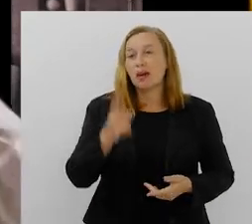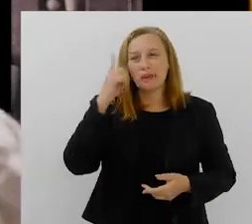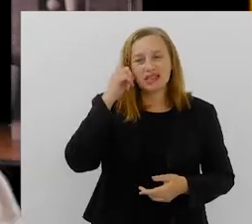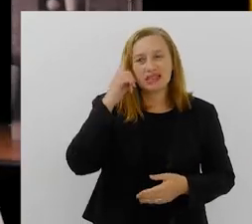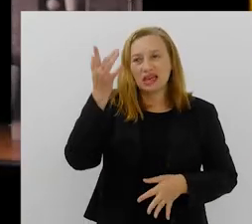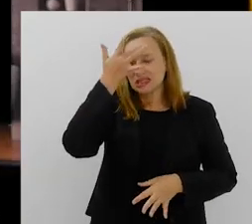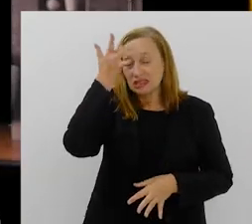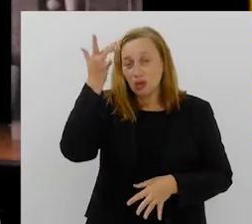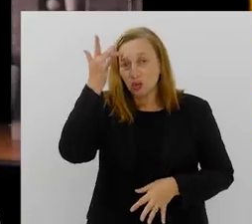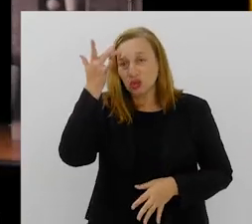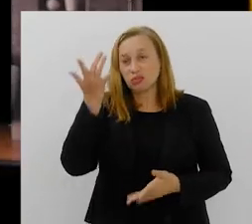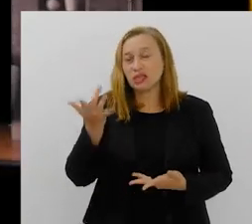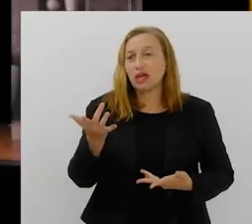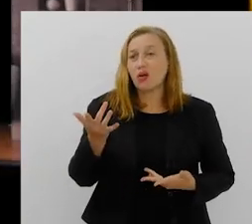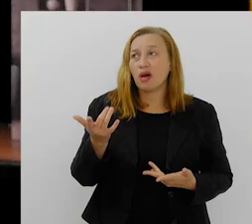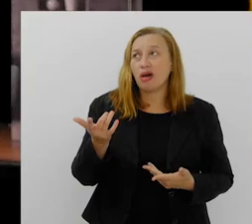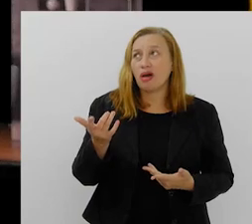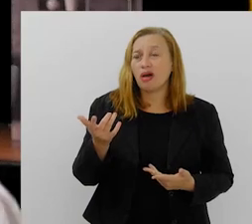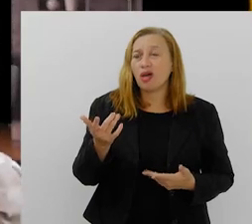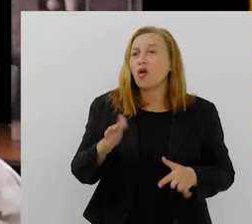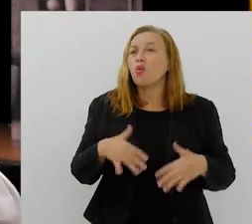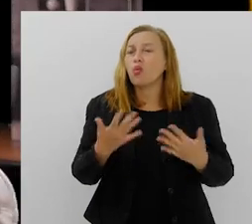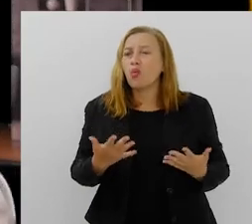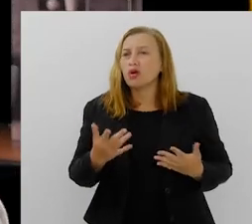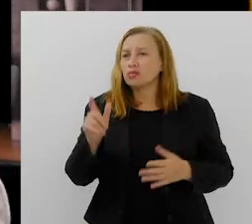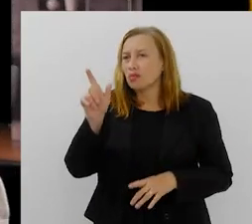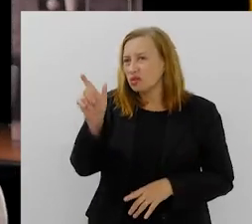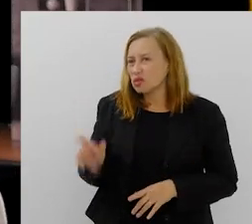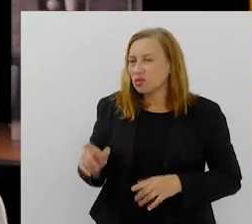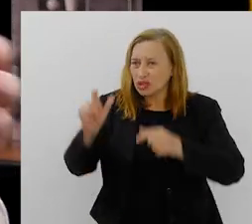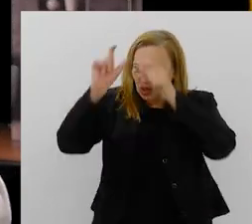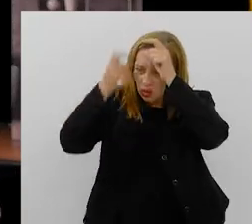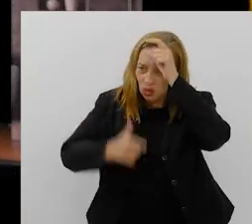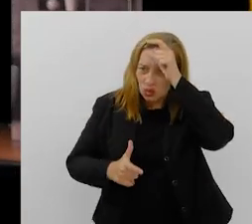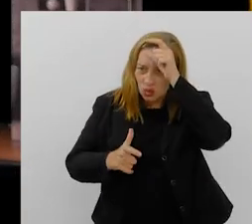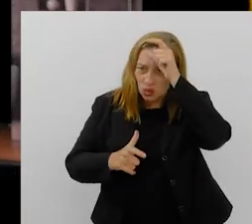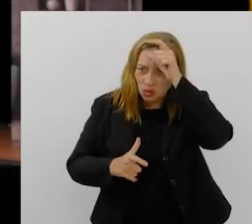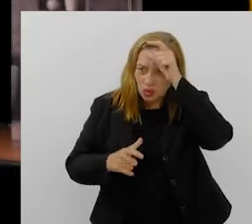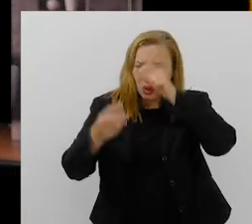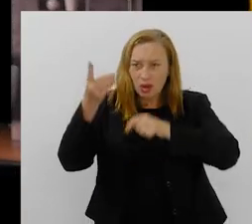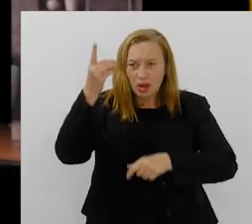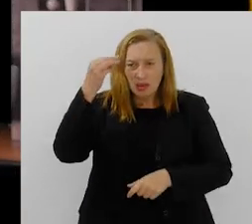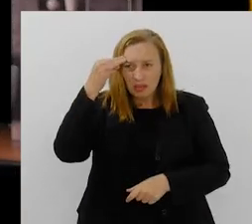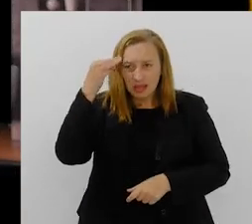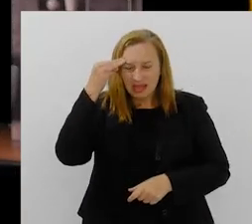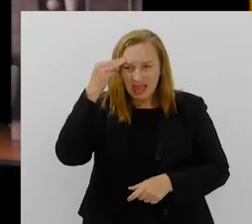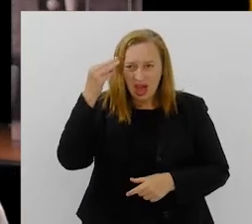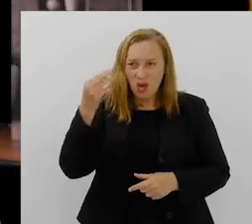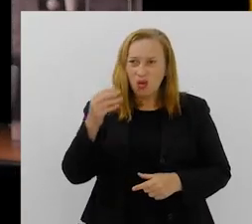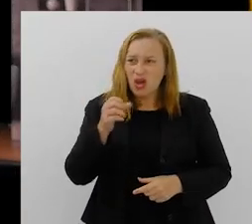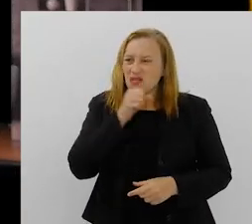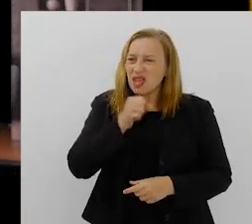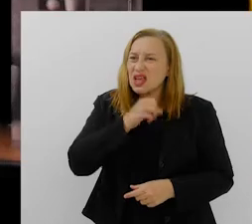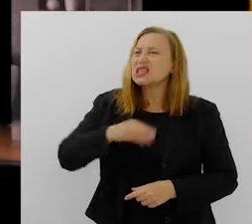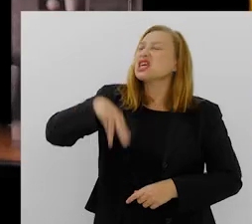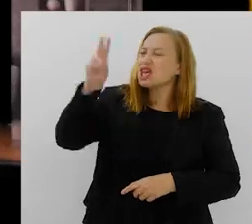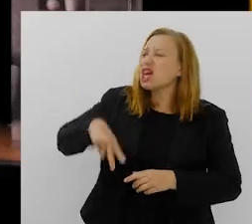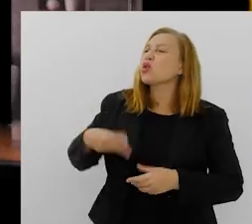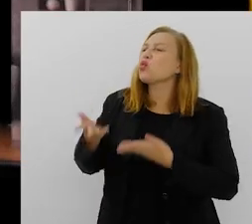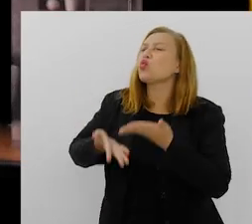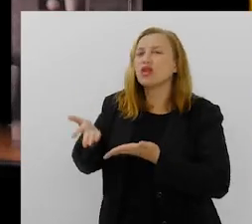de saúde mental, quando o sujeito que tem transtorno mental ele envelhece, quem cuida dele?